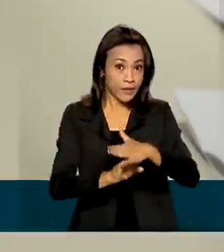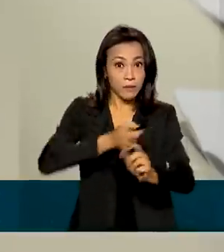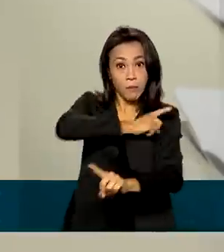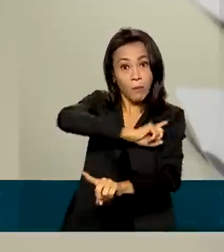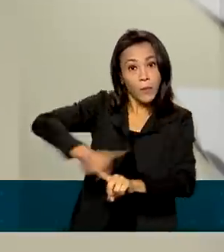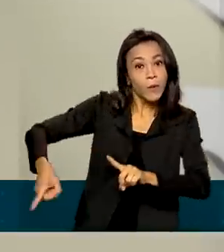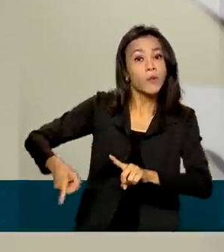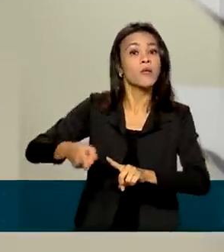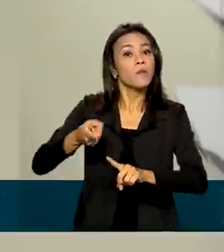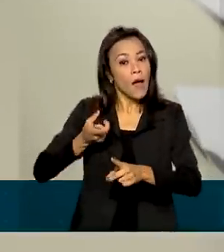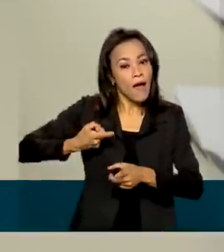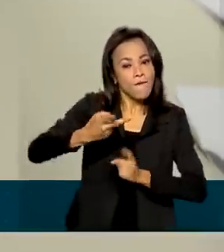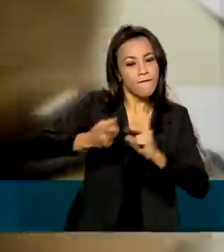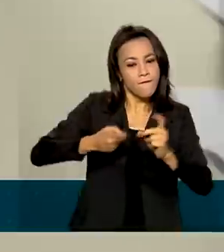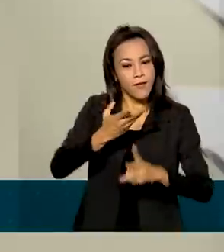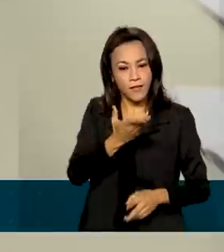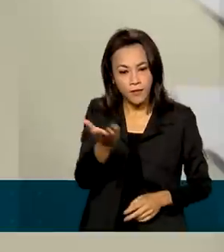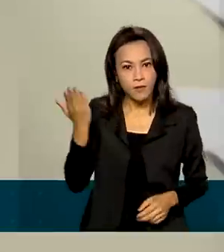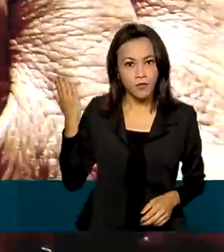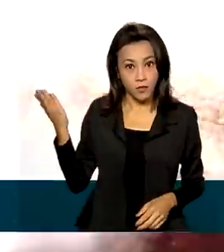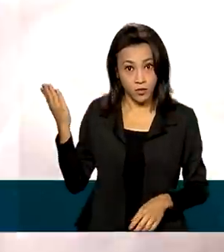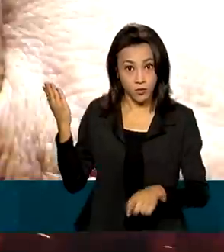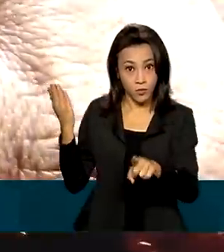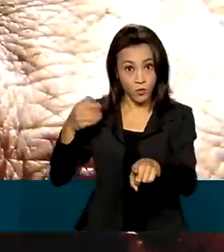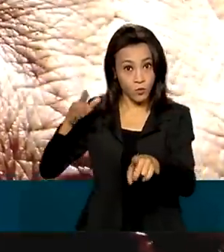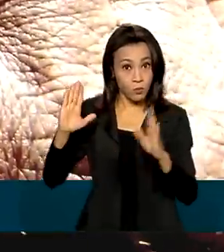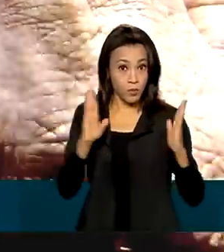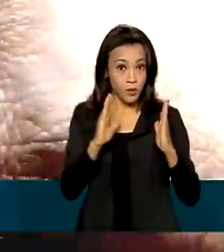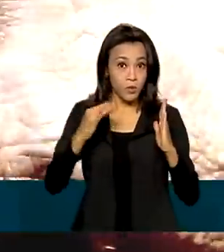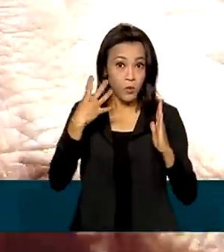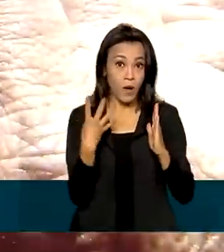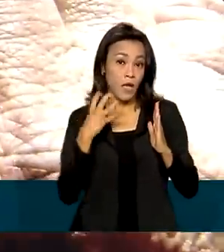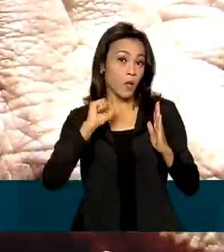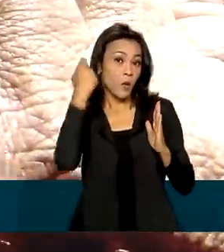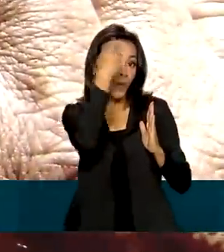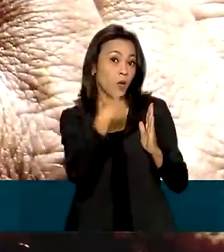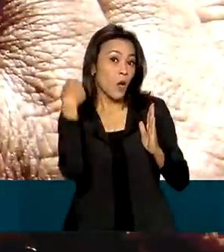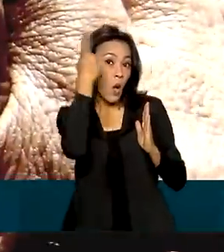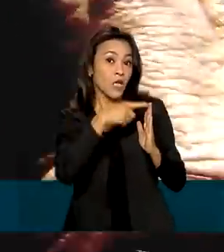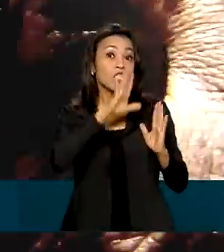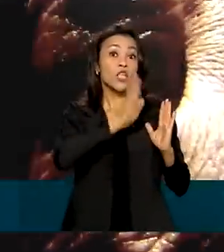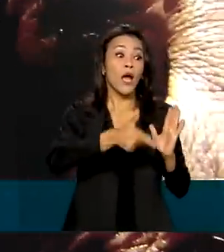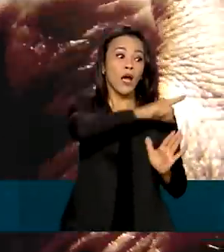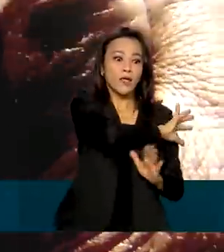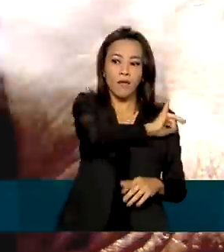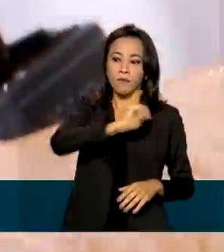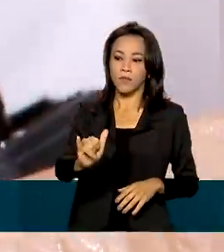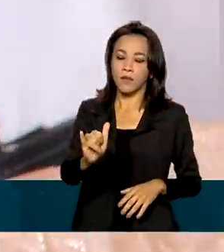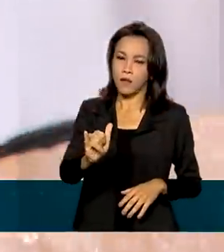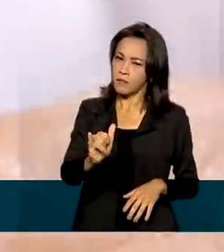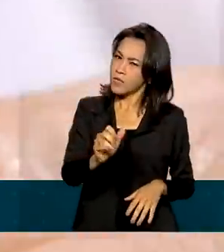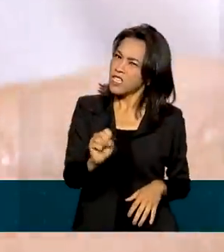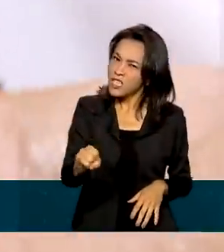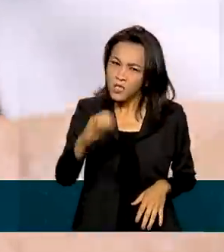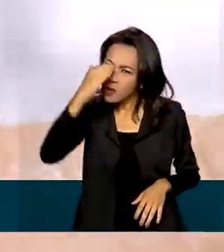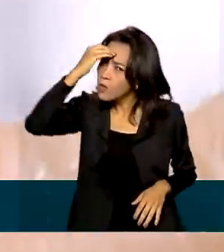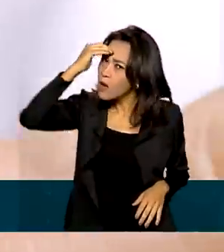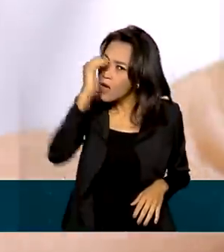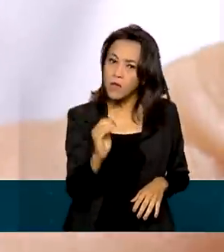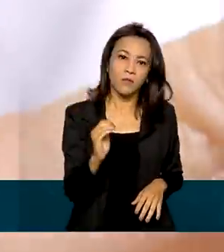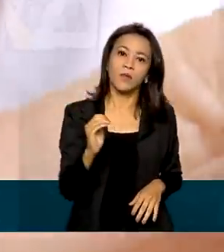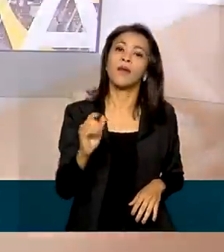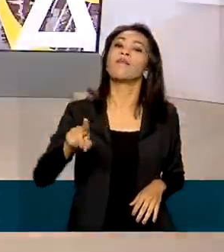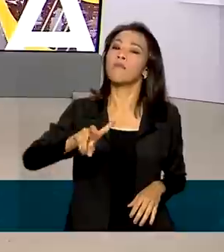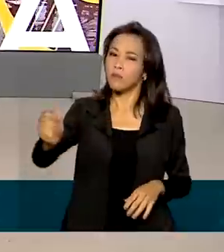ilegal desse tipo de cigarro em até 48 horas da notificação. Em caso de descumprimento,